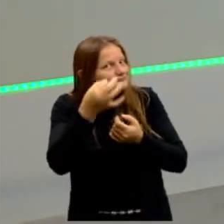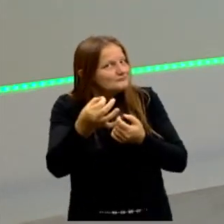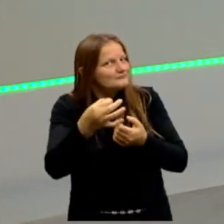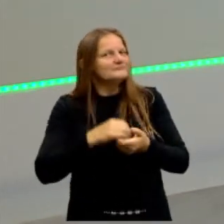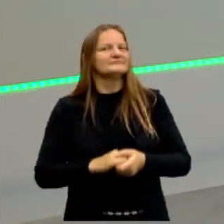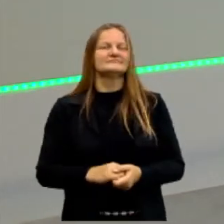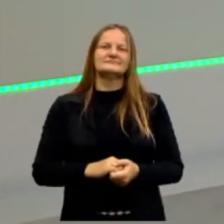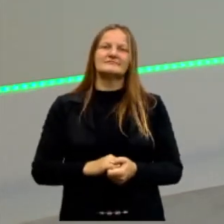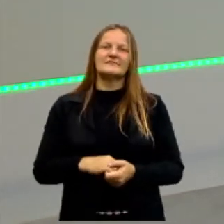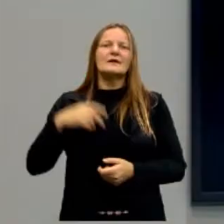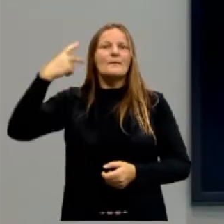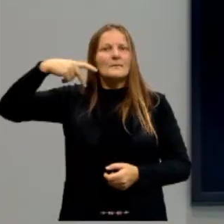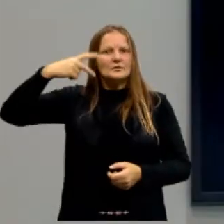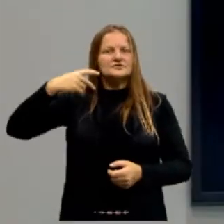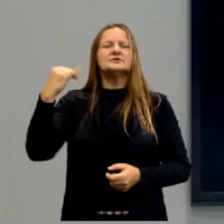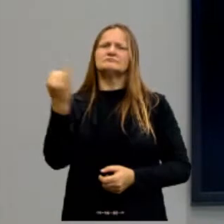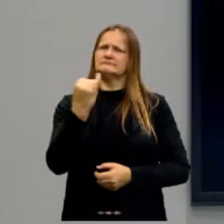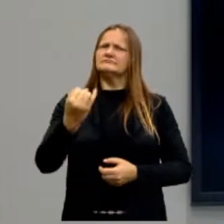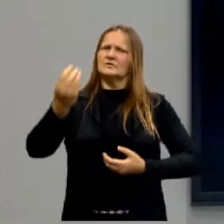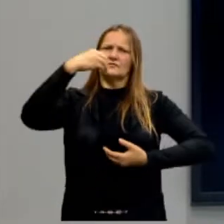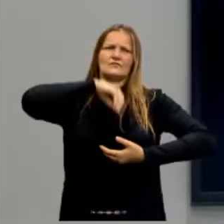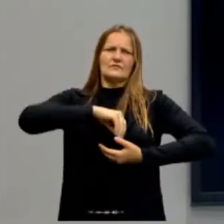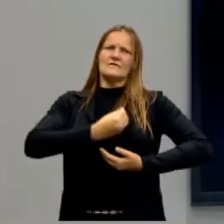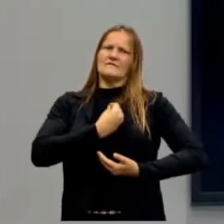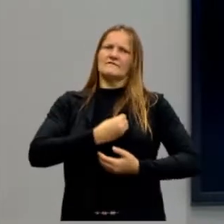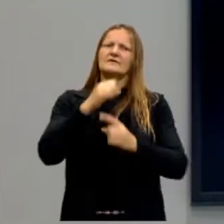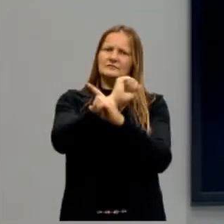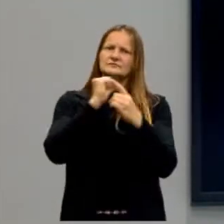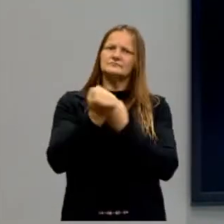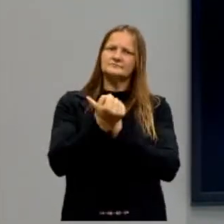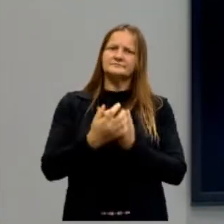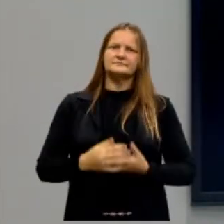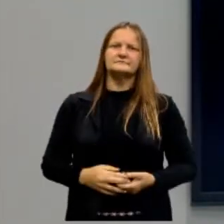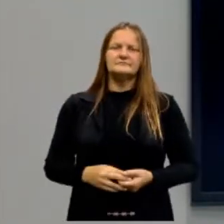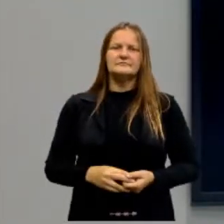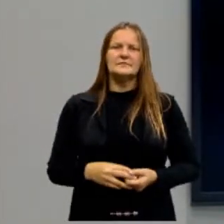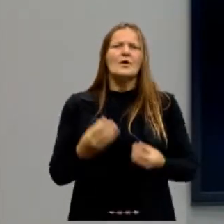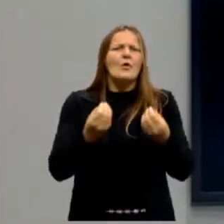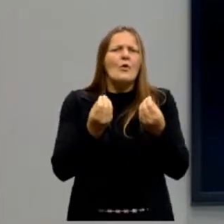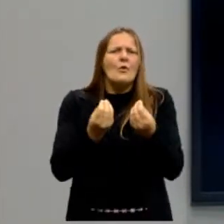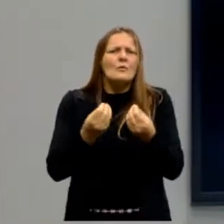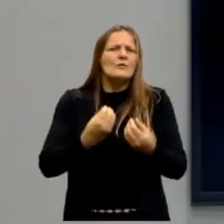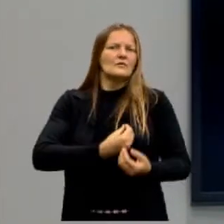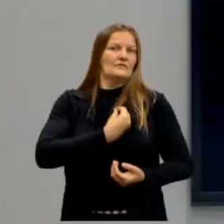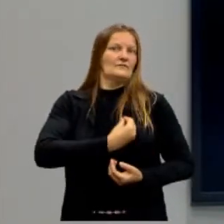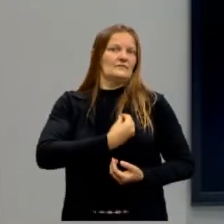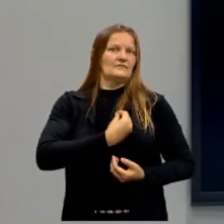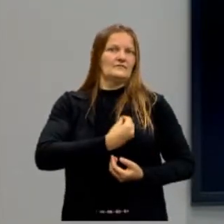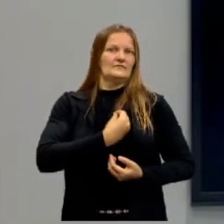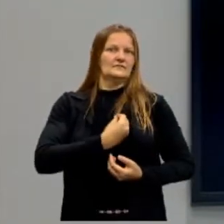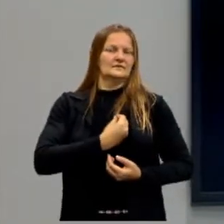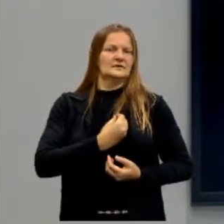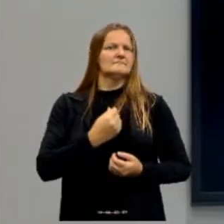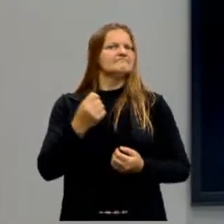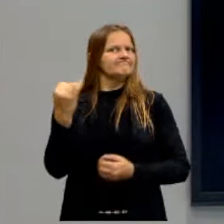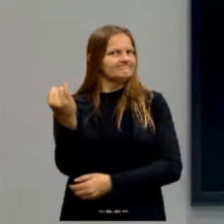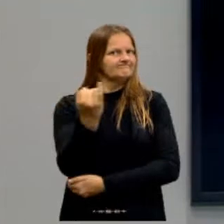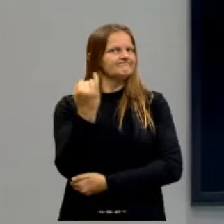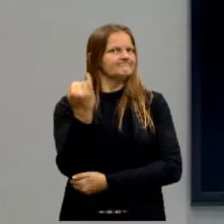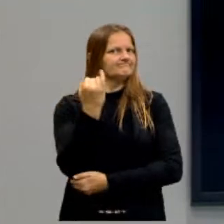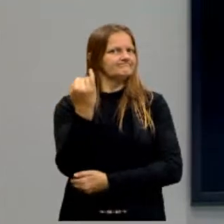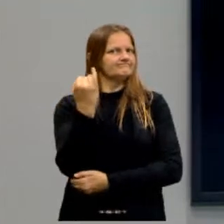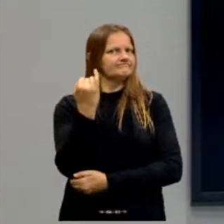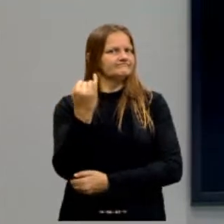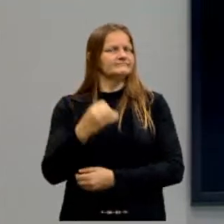A política é imprescindível para a vida em sociedade. Bom, é uma afirmação. É sim, ela é imprescindível. Não